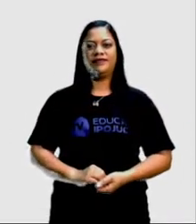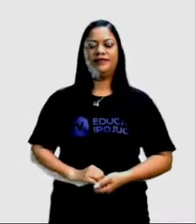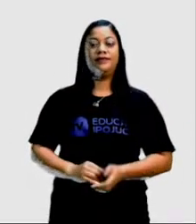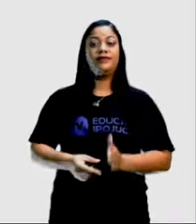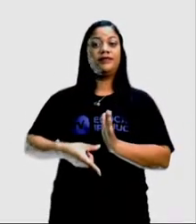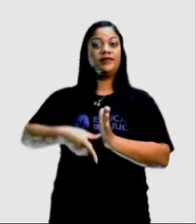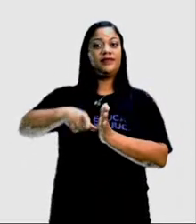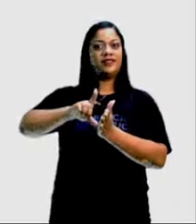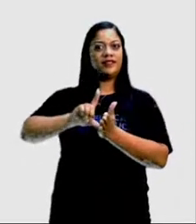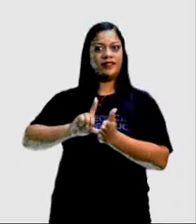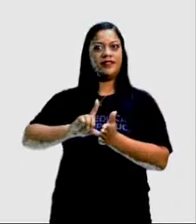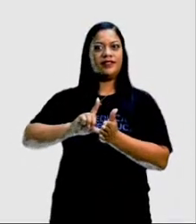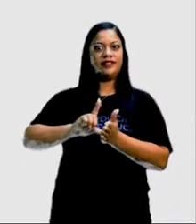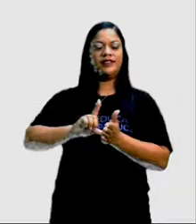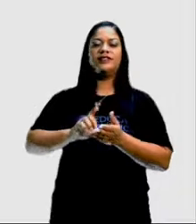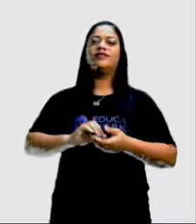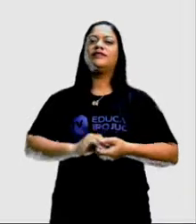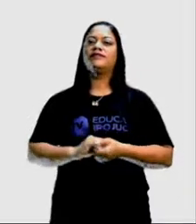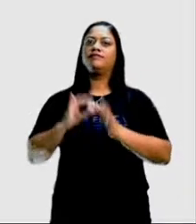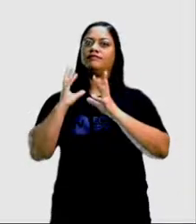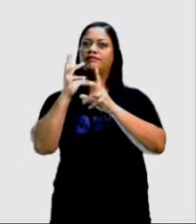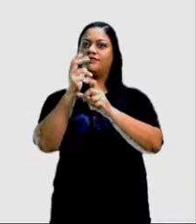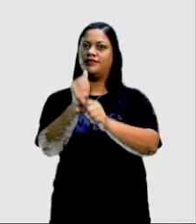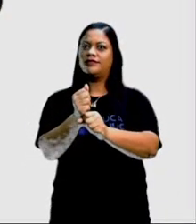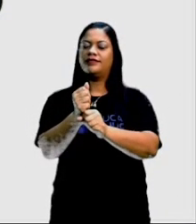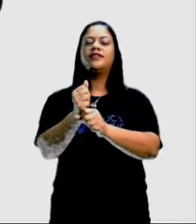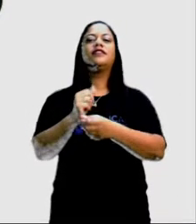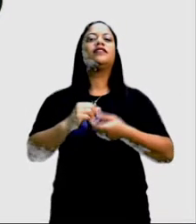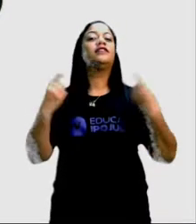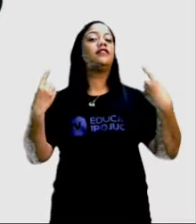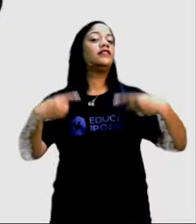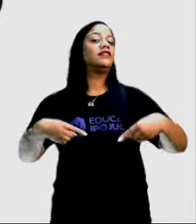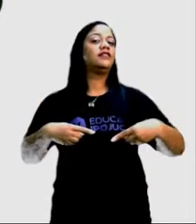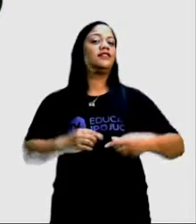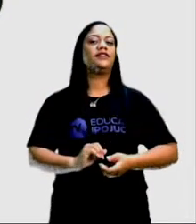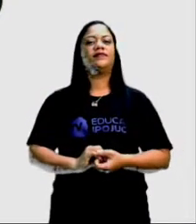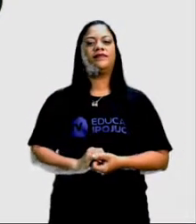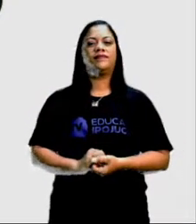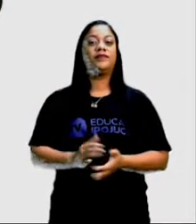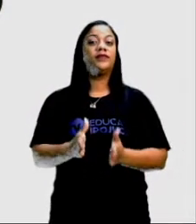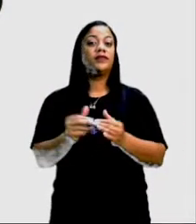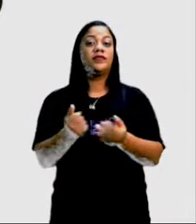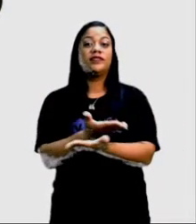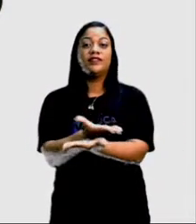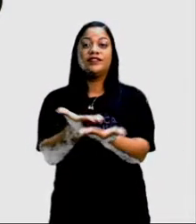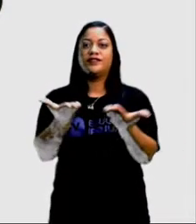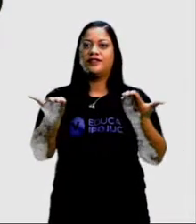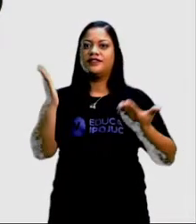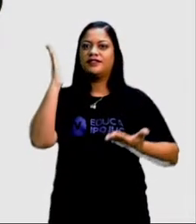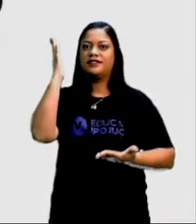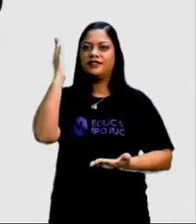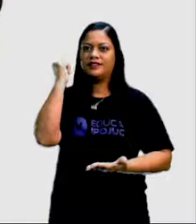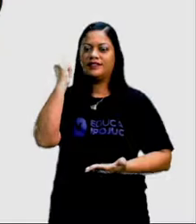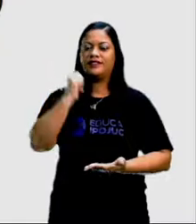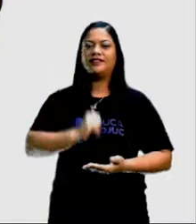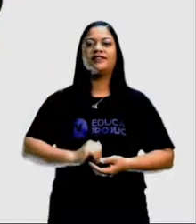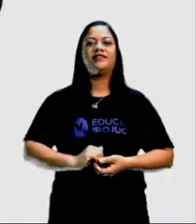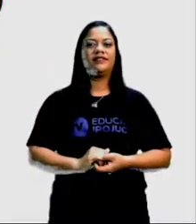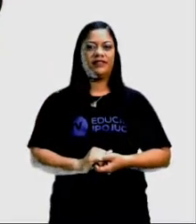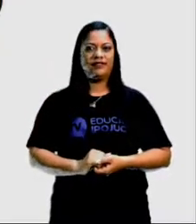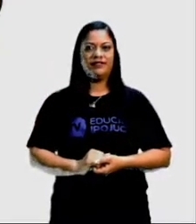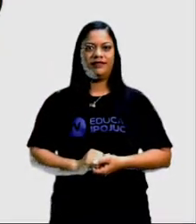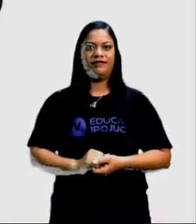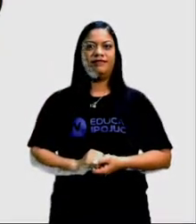Antes disso, vamos retomar o nosso desafio. Eu pedi que vocês identificassem na